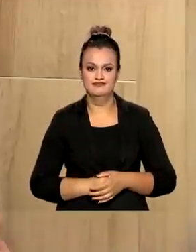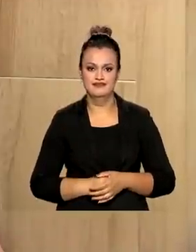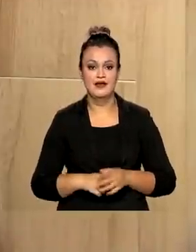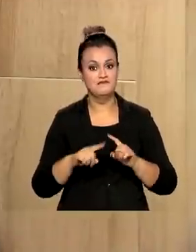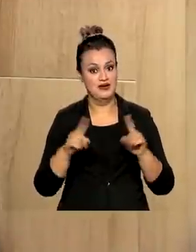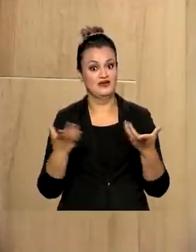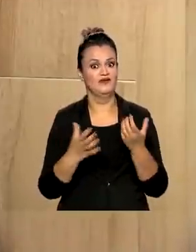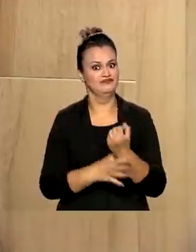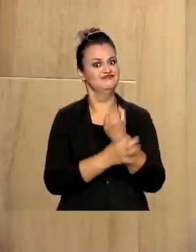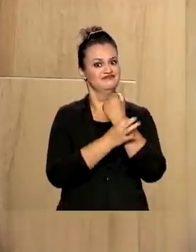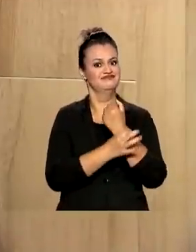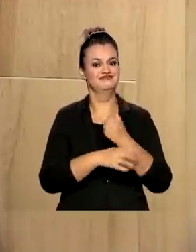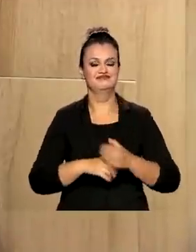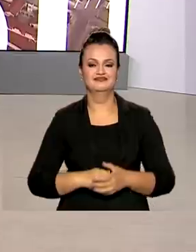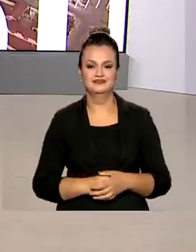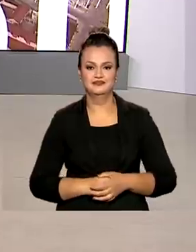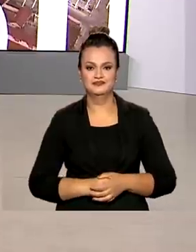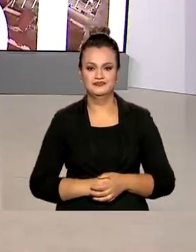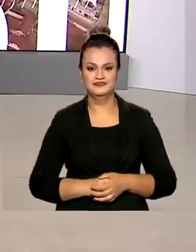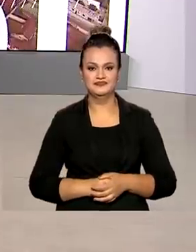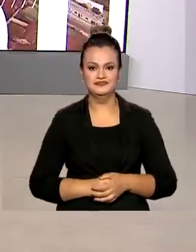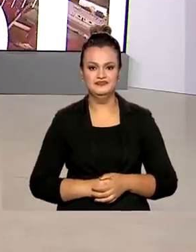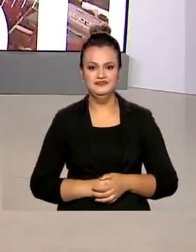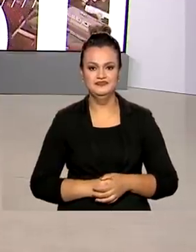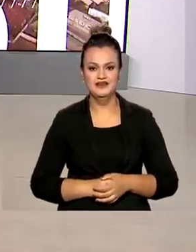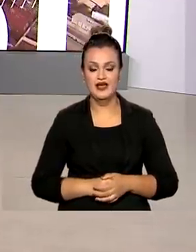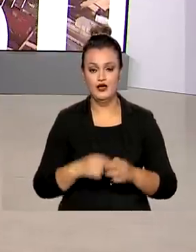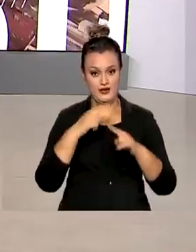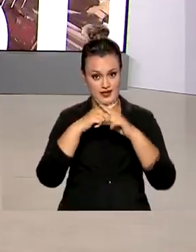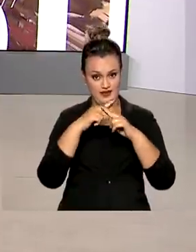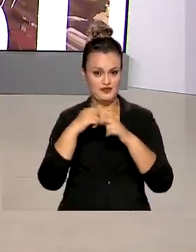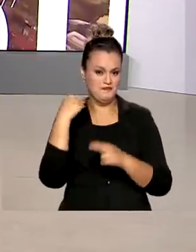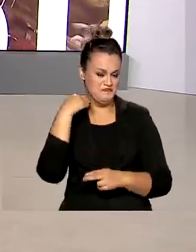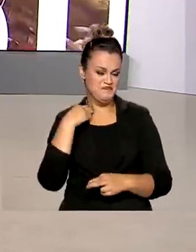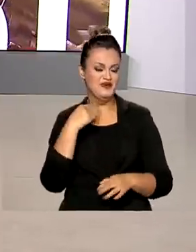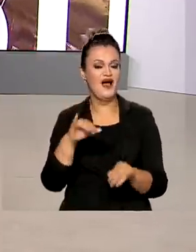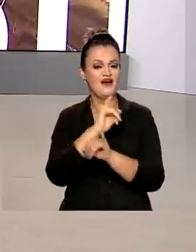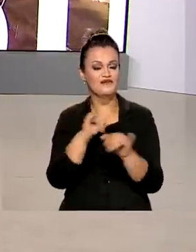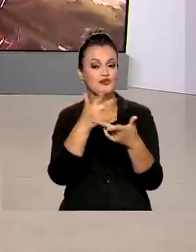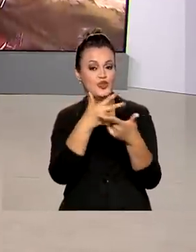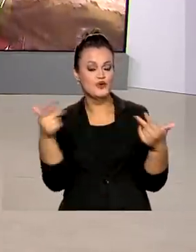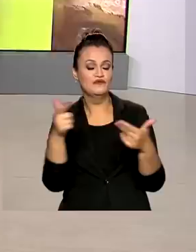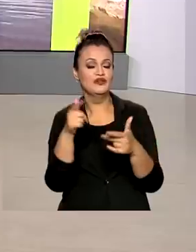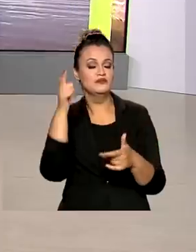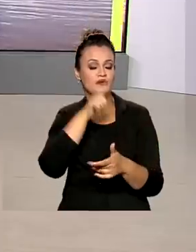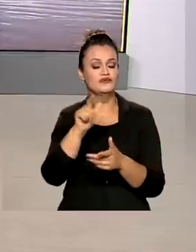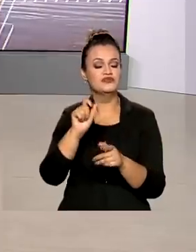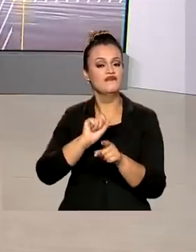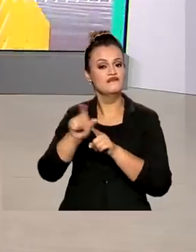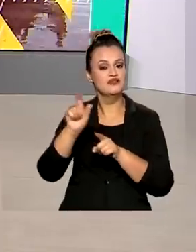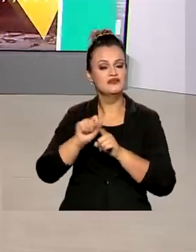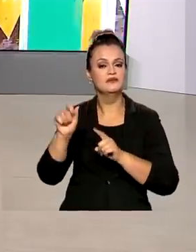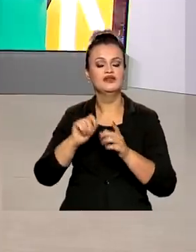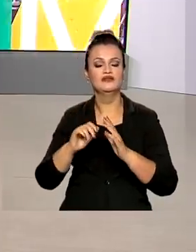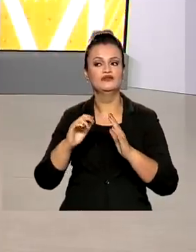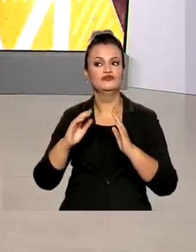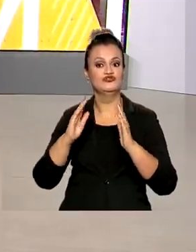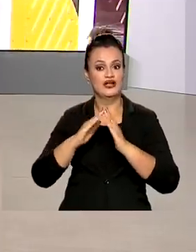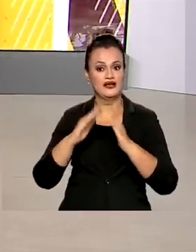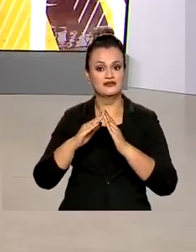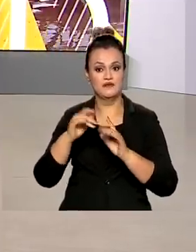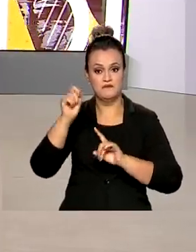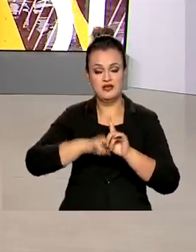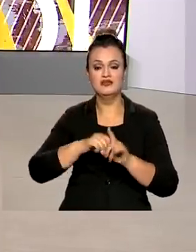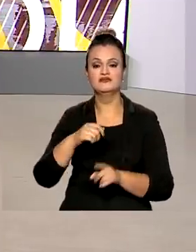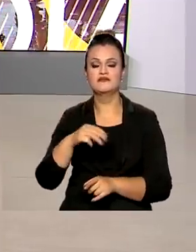Então isso é muito arriscado. E a Caixa anunciou novidades no financiamento imobiliário a partir de maio.